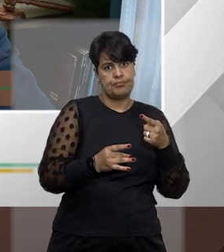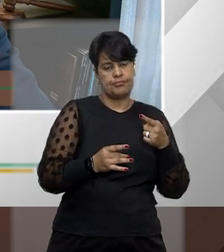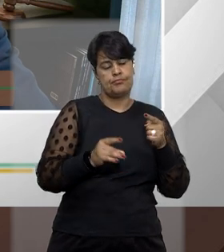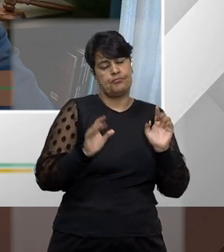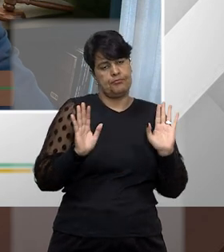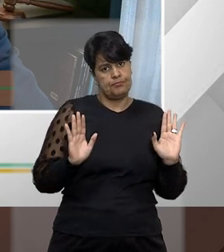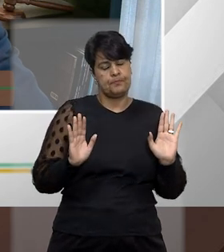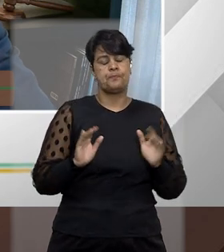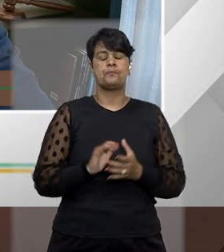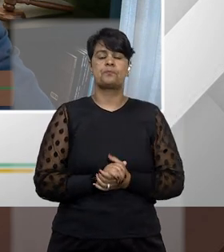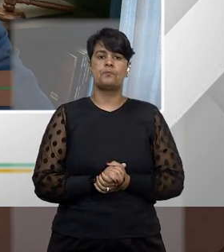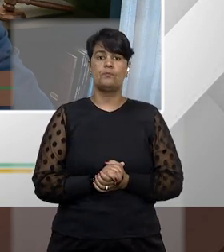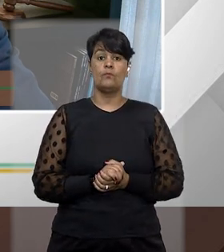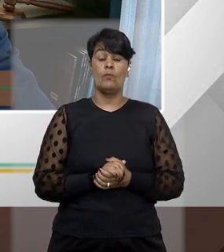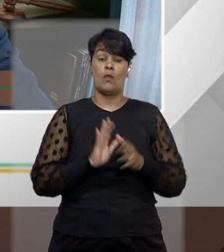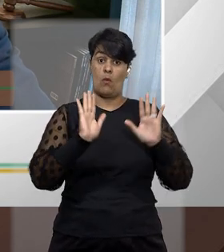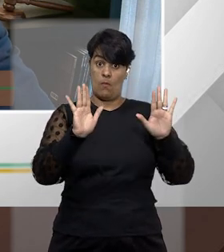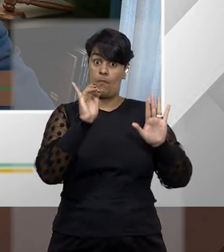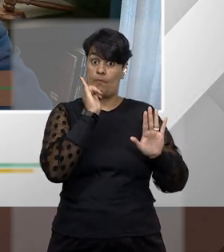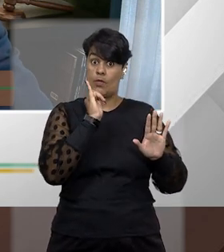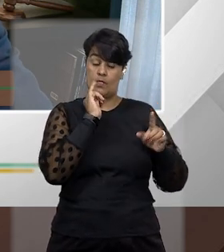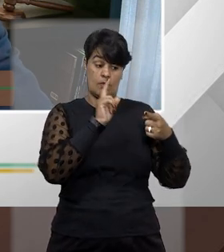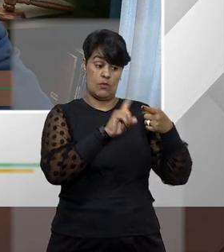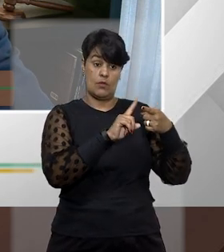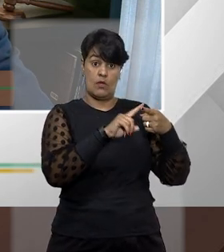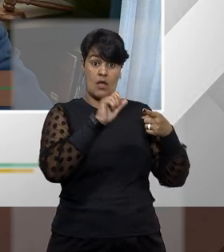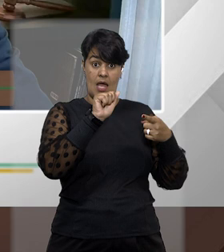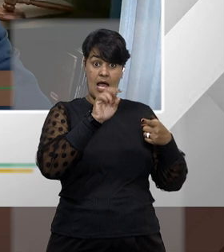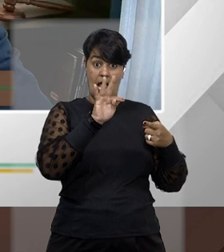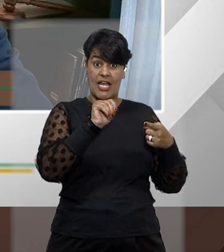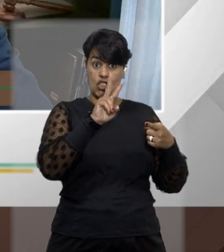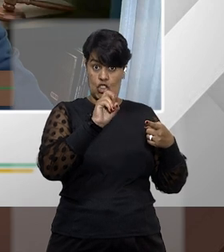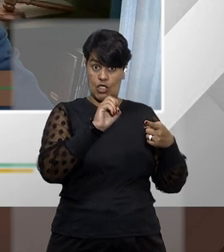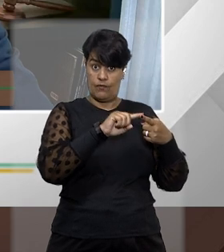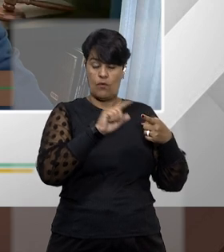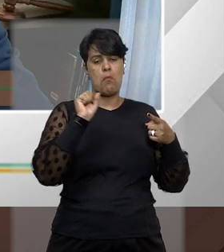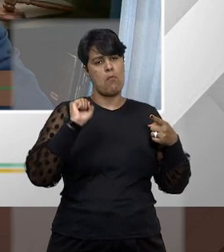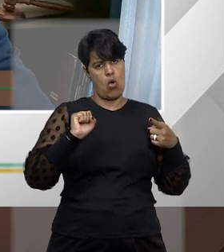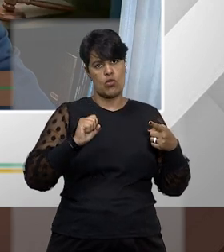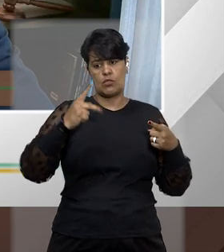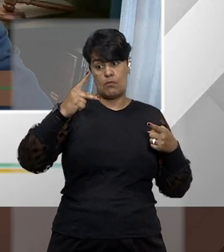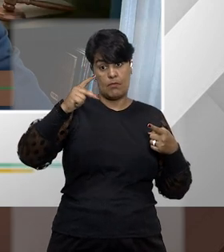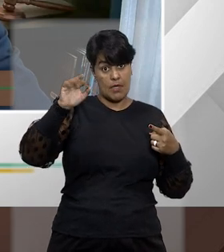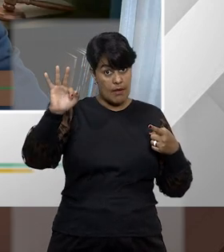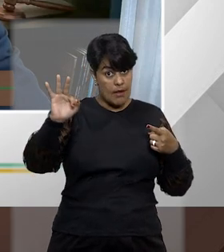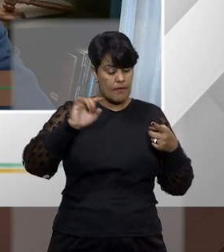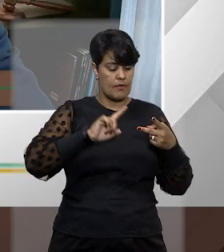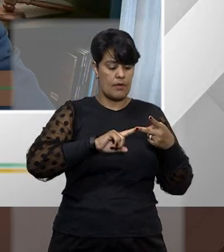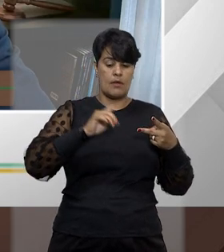à ação do procedimento comum. No polo ativo, pode ser uma pessoa física ou uma pessoa jurídica.